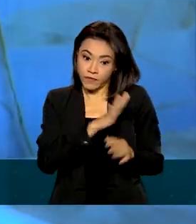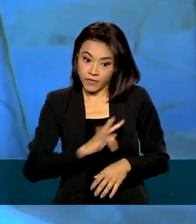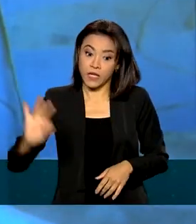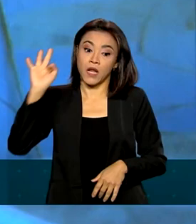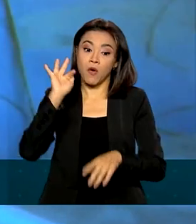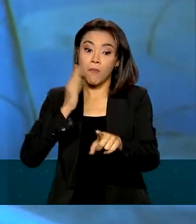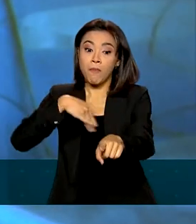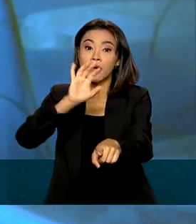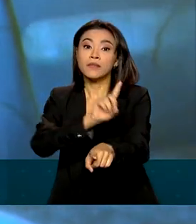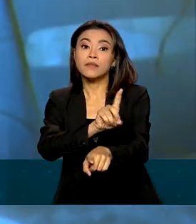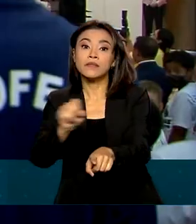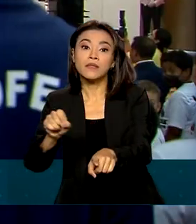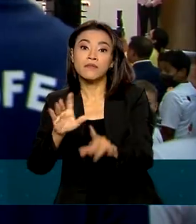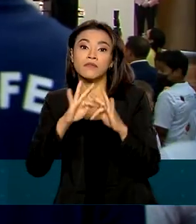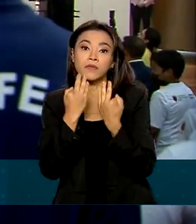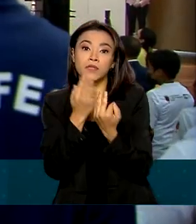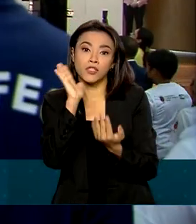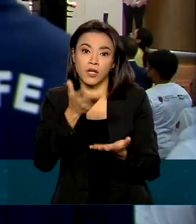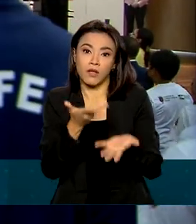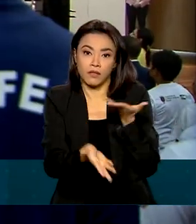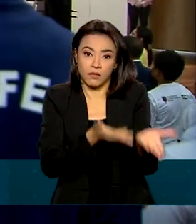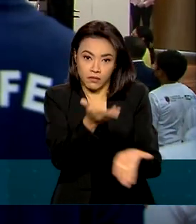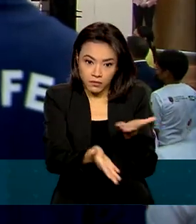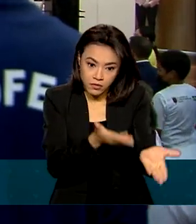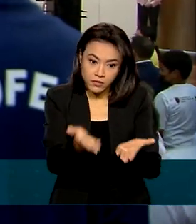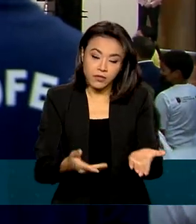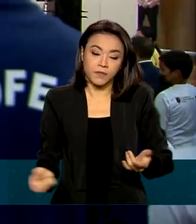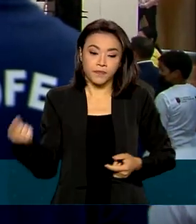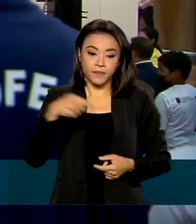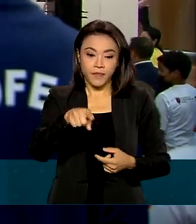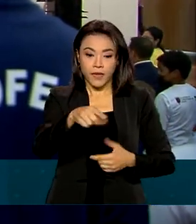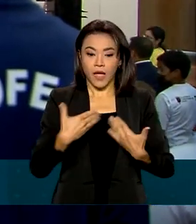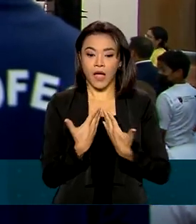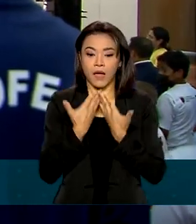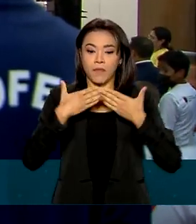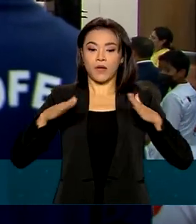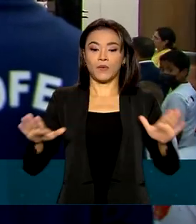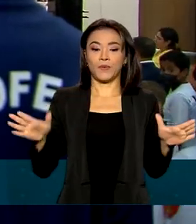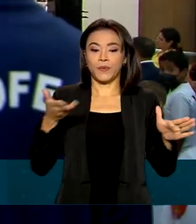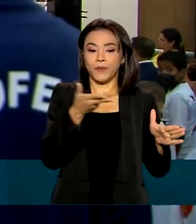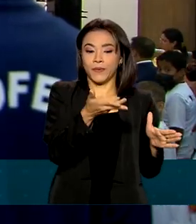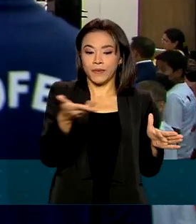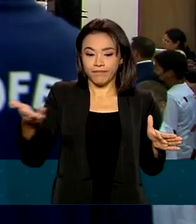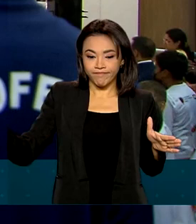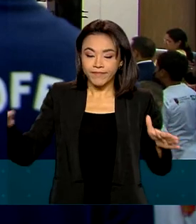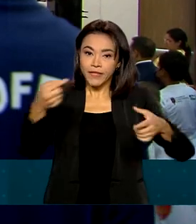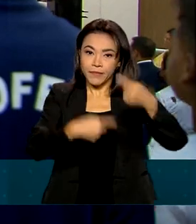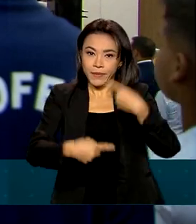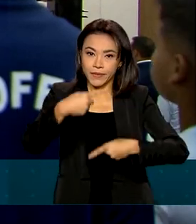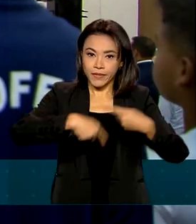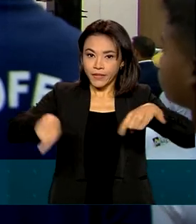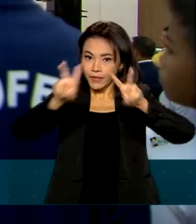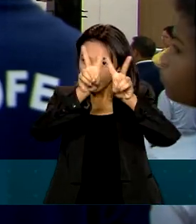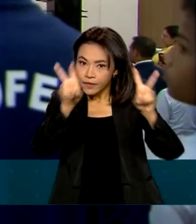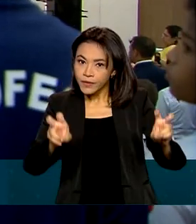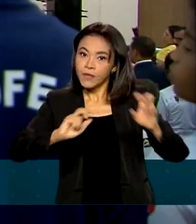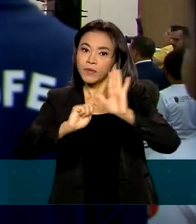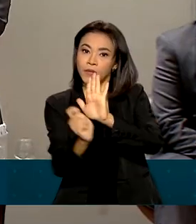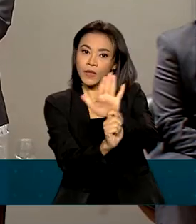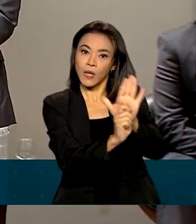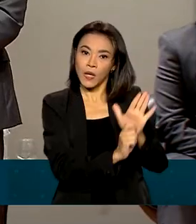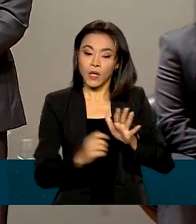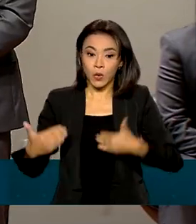foram atendidas. Na abertura da 24ª Semana Nacional de Políticas sobre Drogas, os